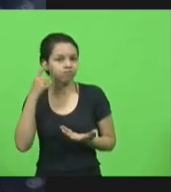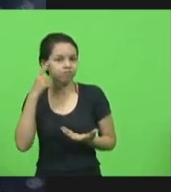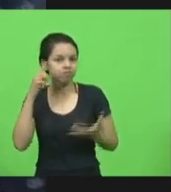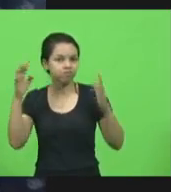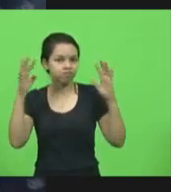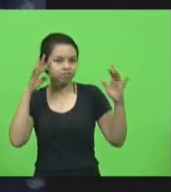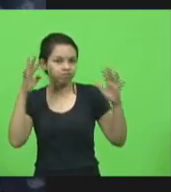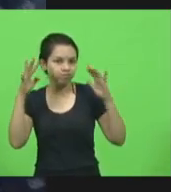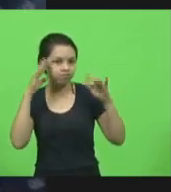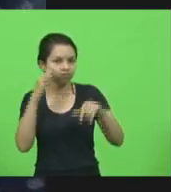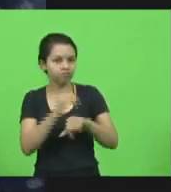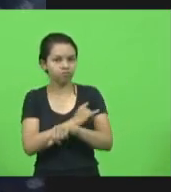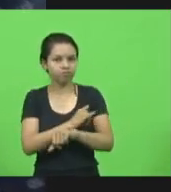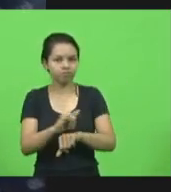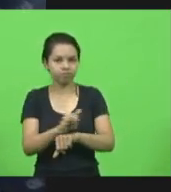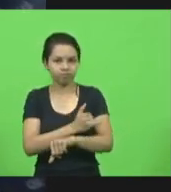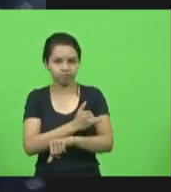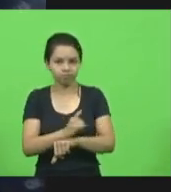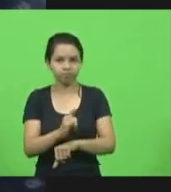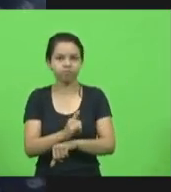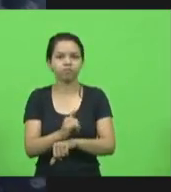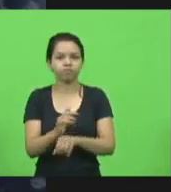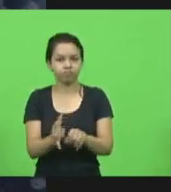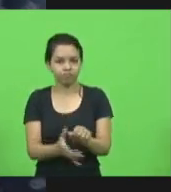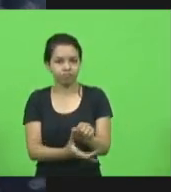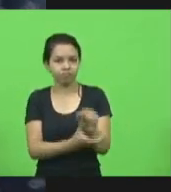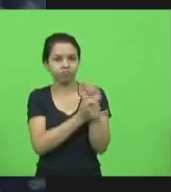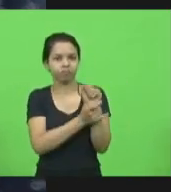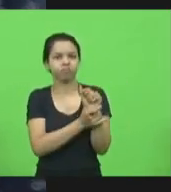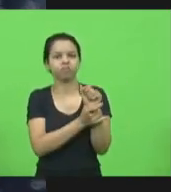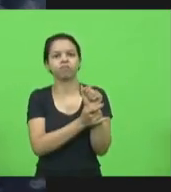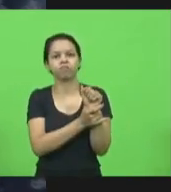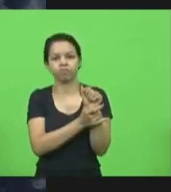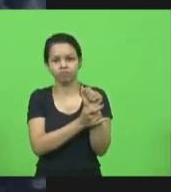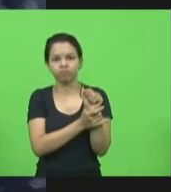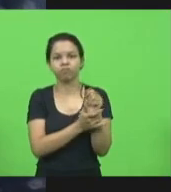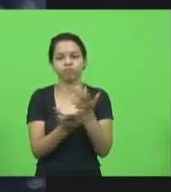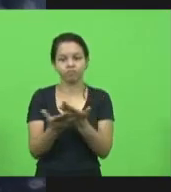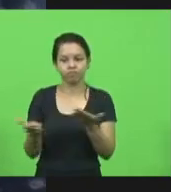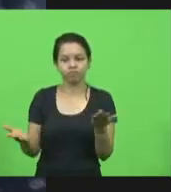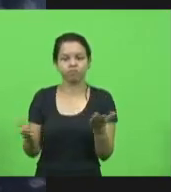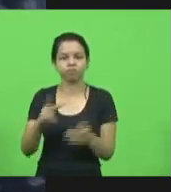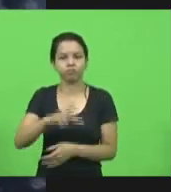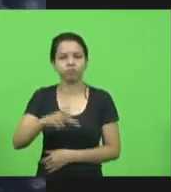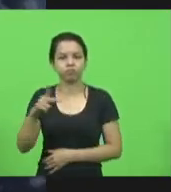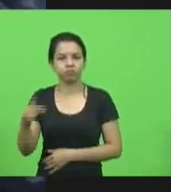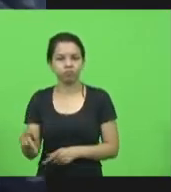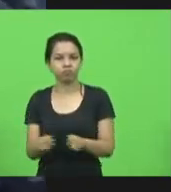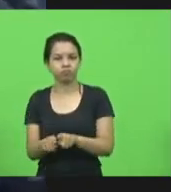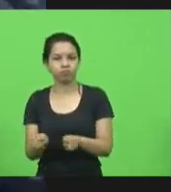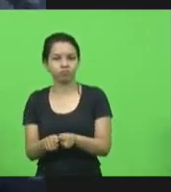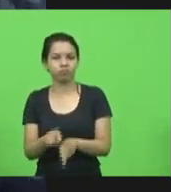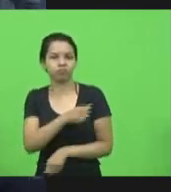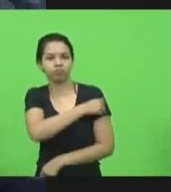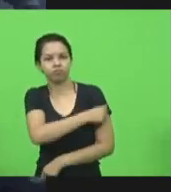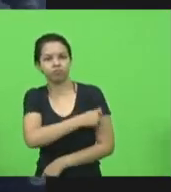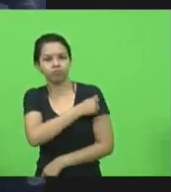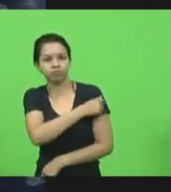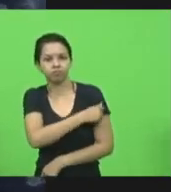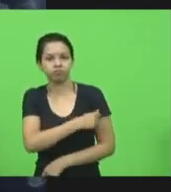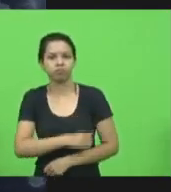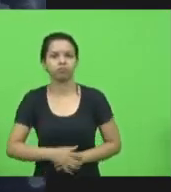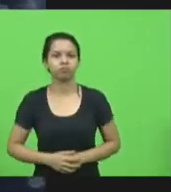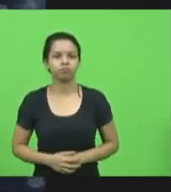estratégia de dar essa segurança aos nossos professores, aos nossos alunos, através da